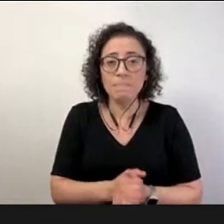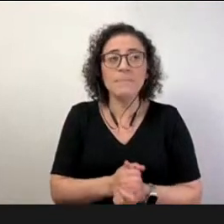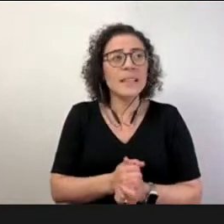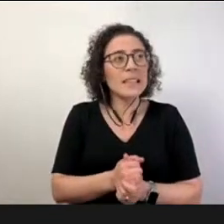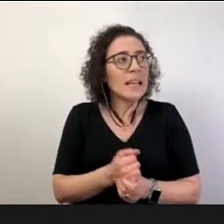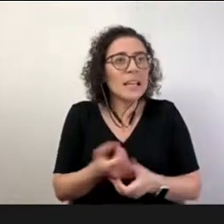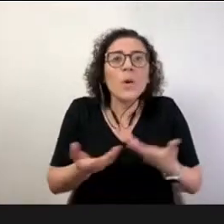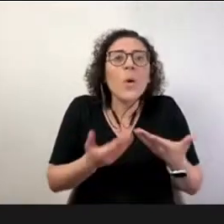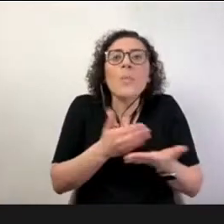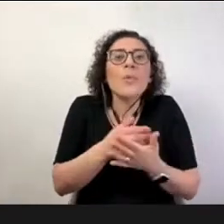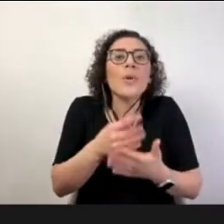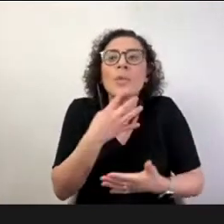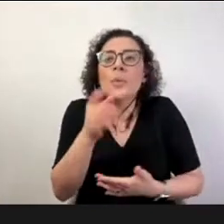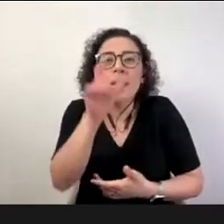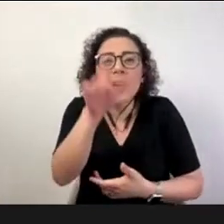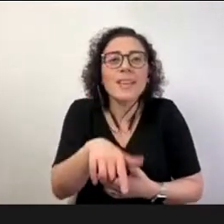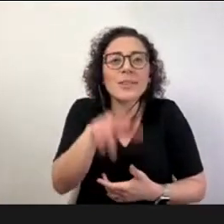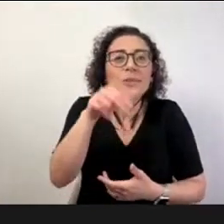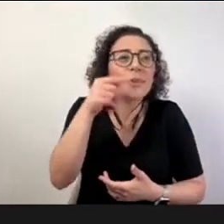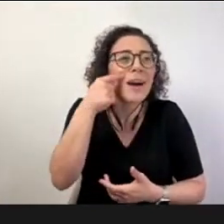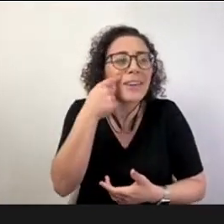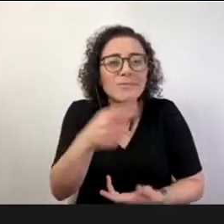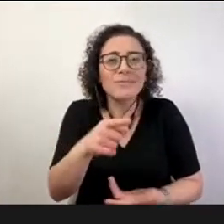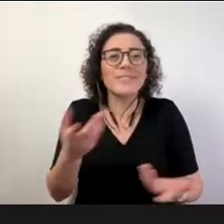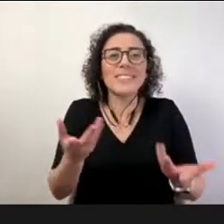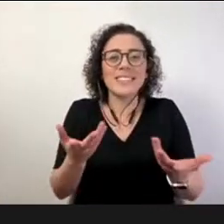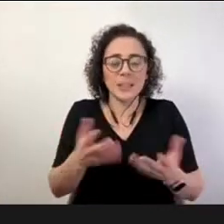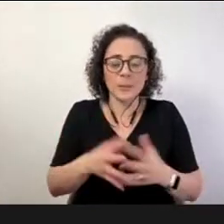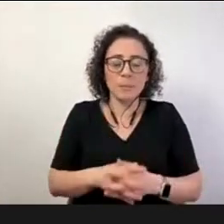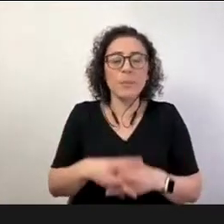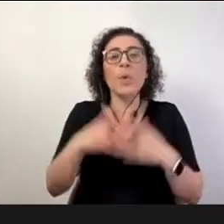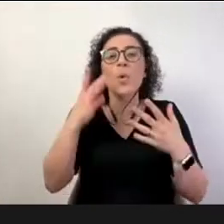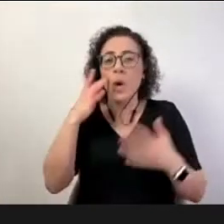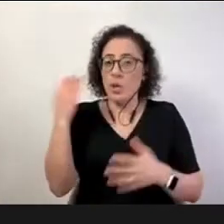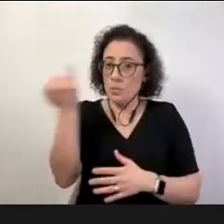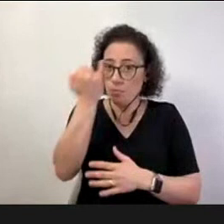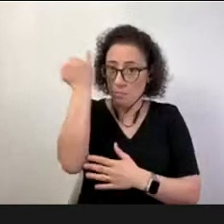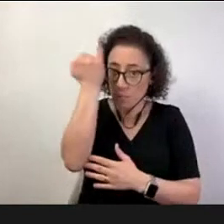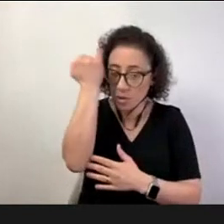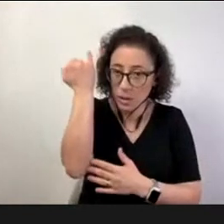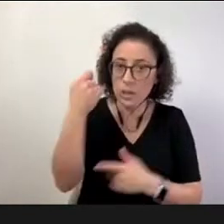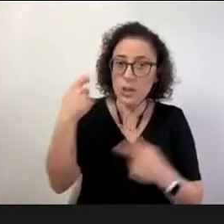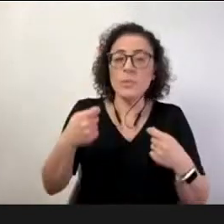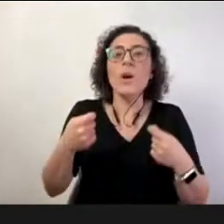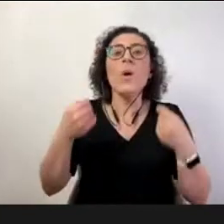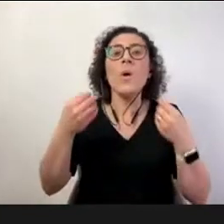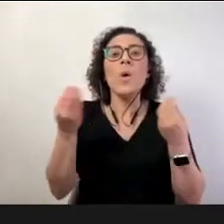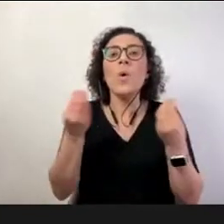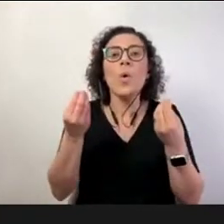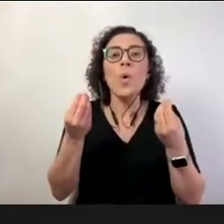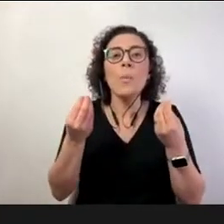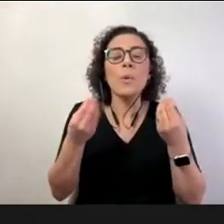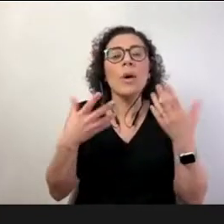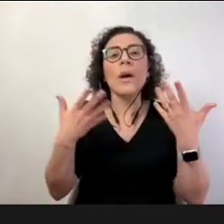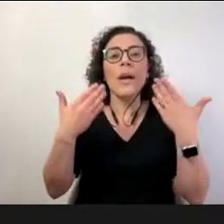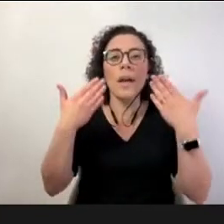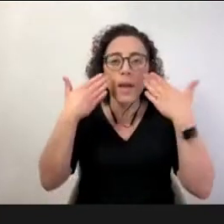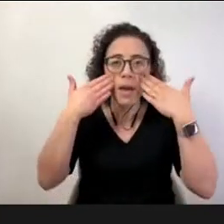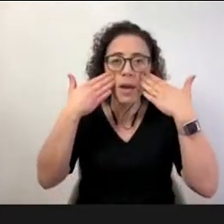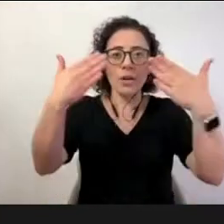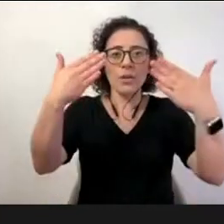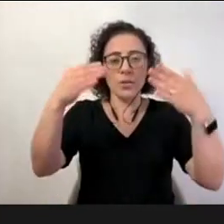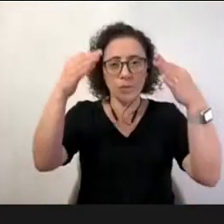sendo fundamentais né o primeiro ponto é a transparência né da gestão com os professores com os